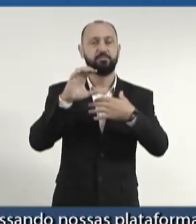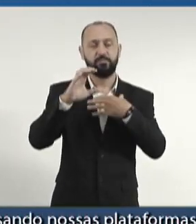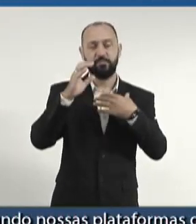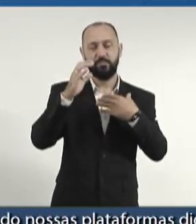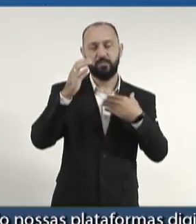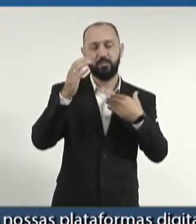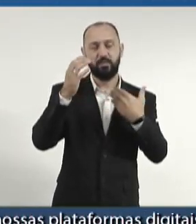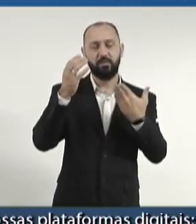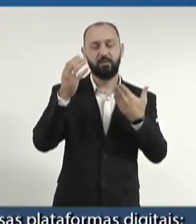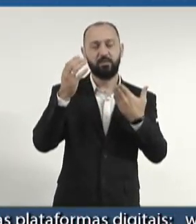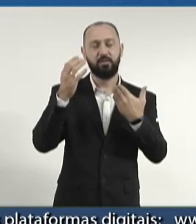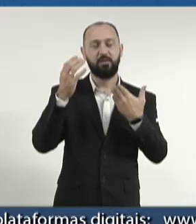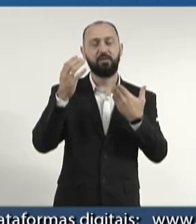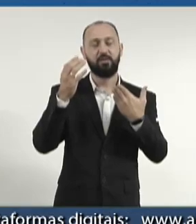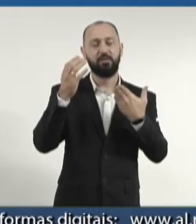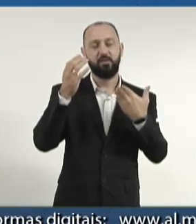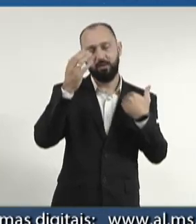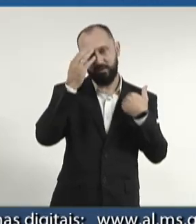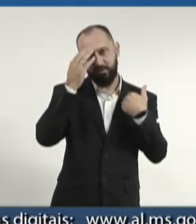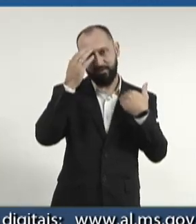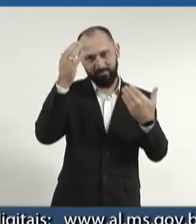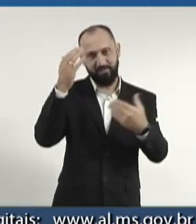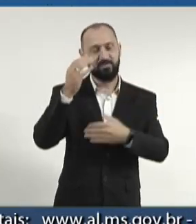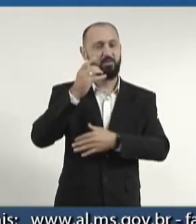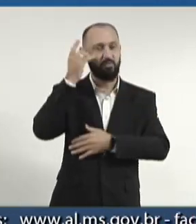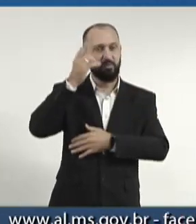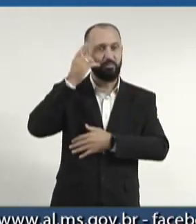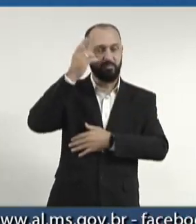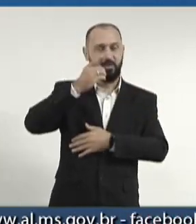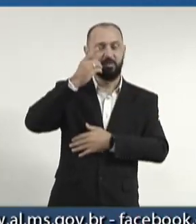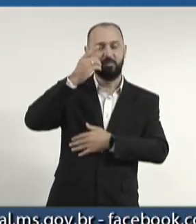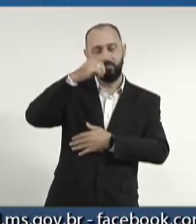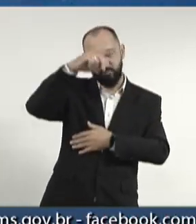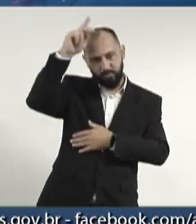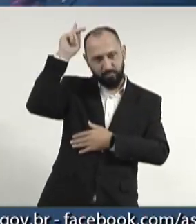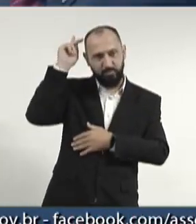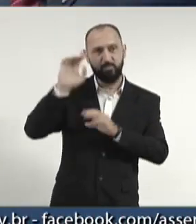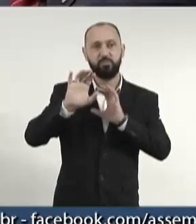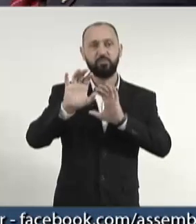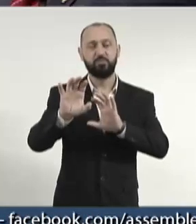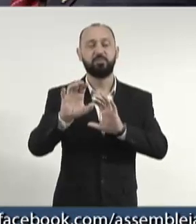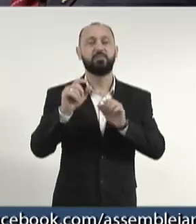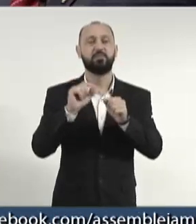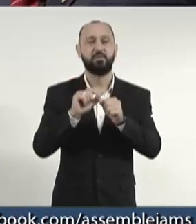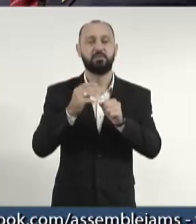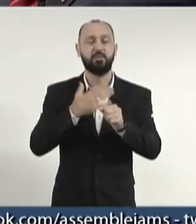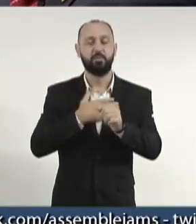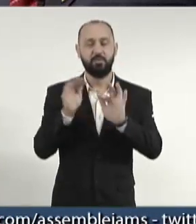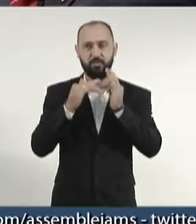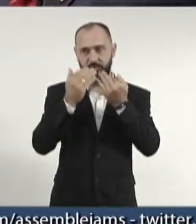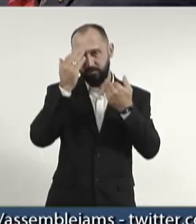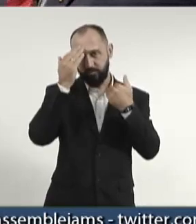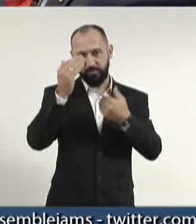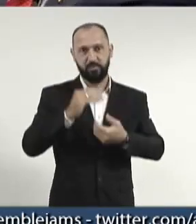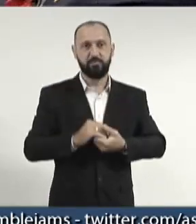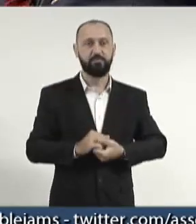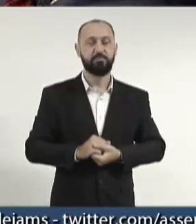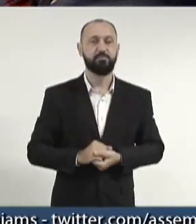agradeço a V. Exª pelo gesto que me faz e faz a minha família. Obrigado.